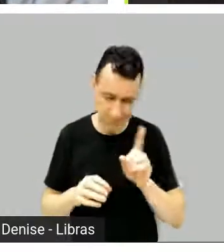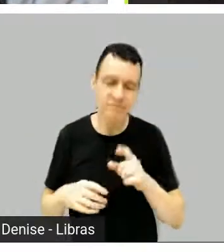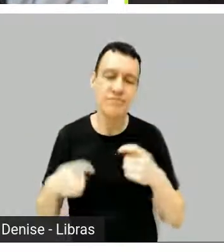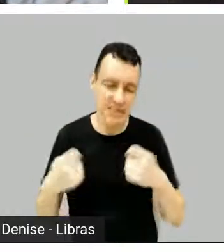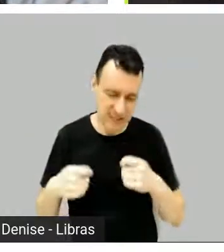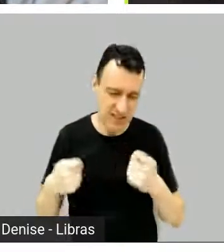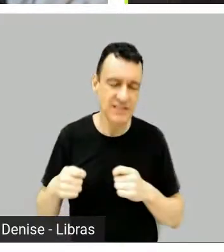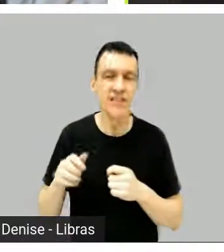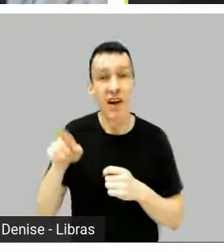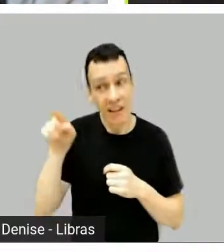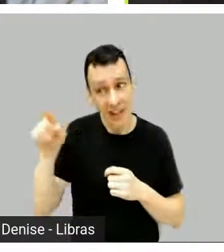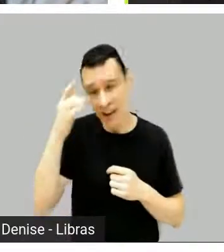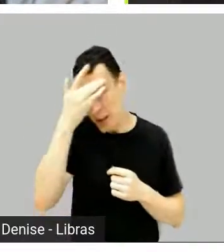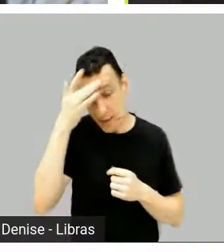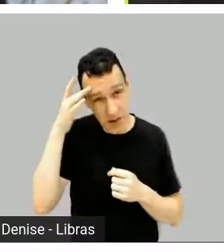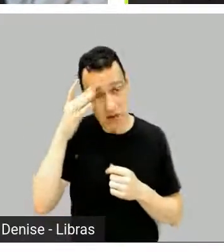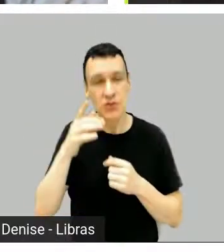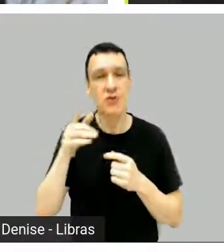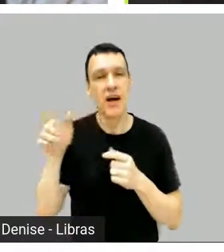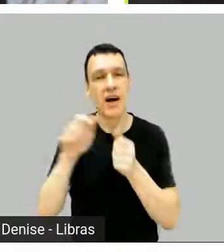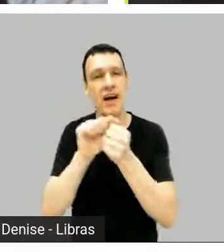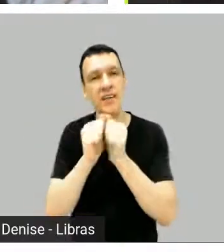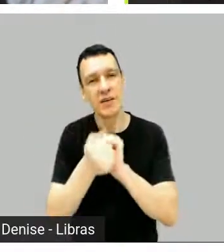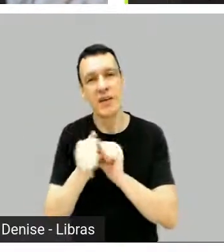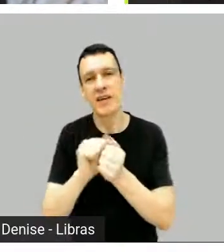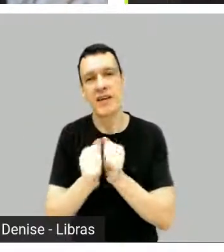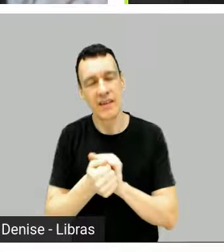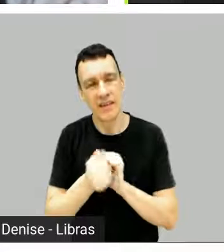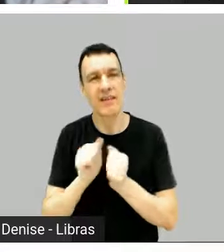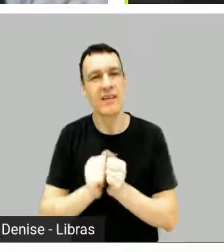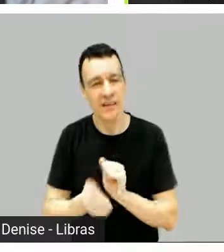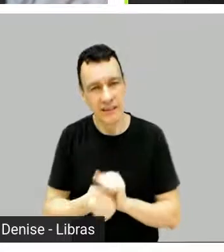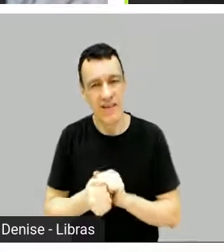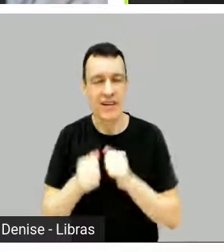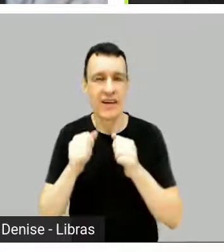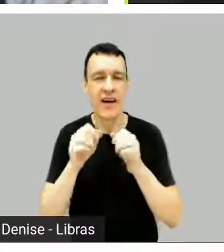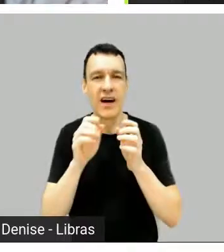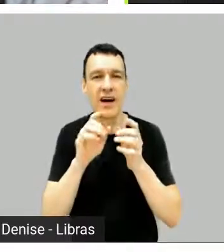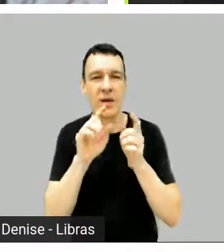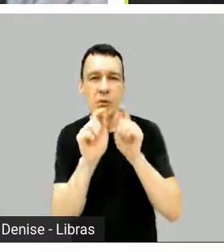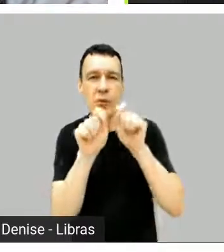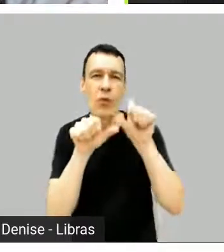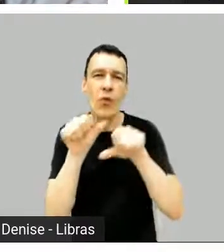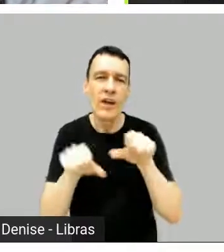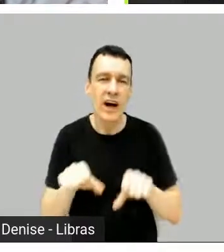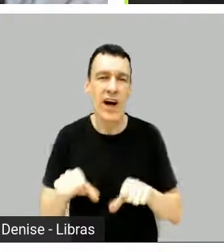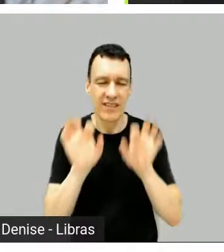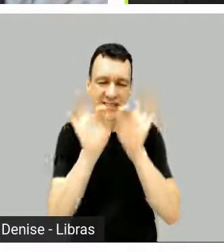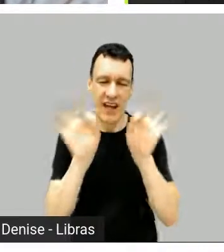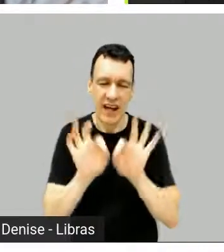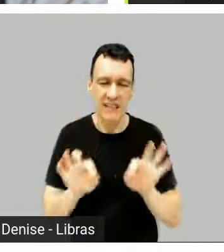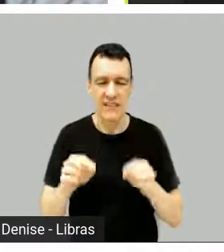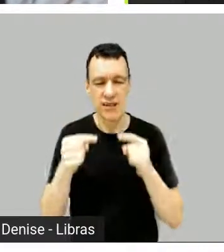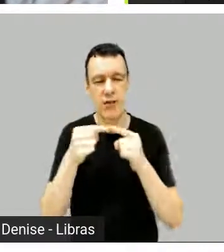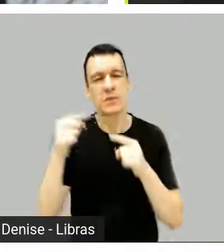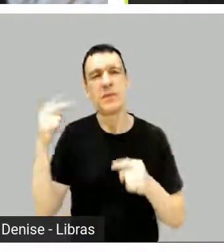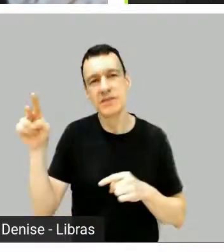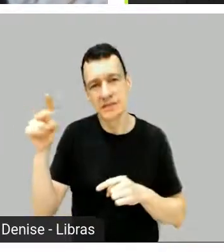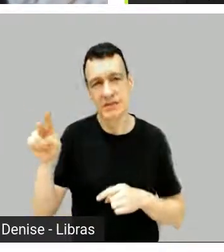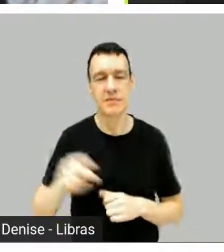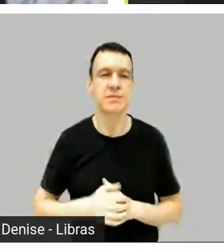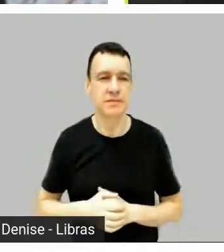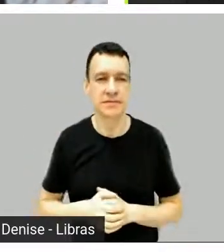retrabalhar. É, para retrabalhar, estar junto. Legal. que é